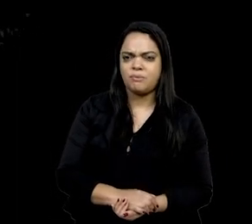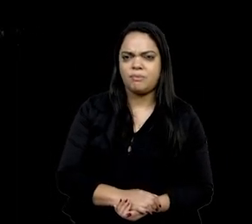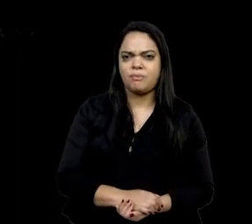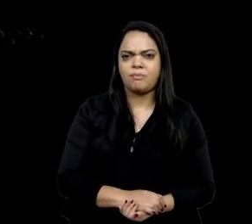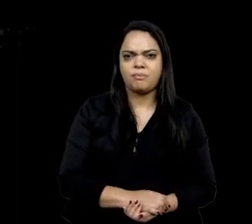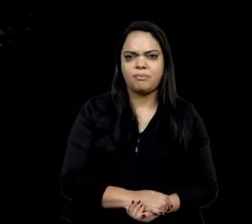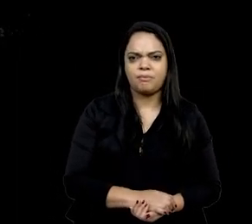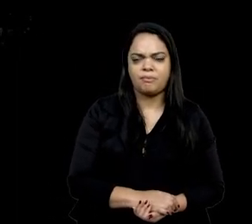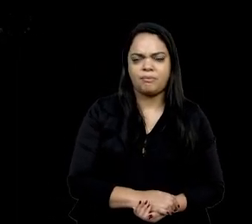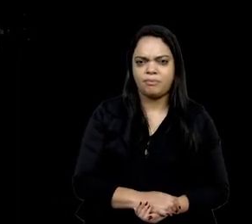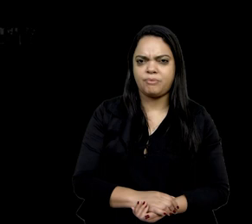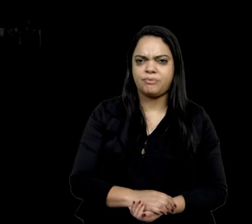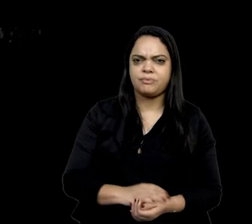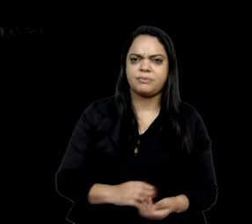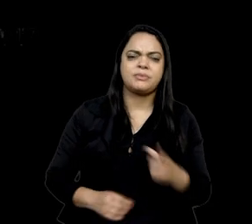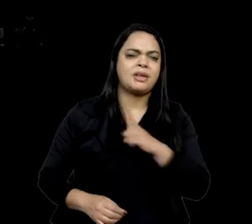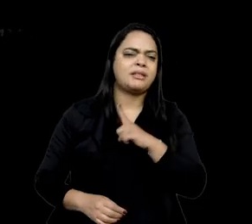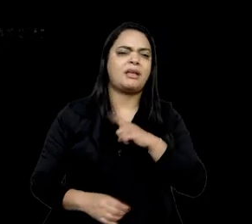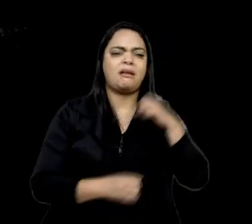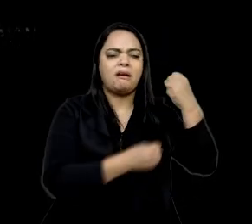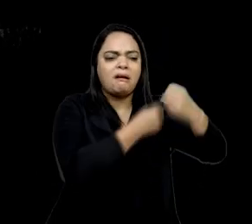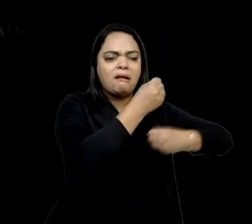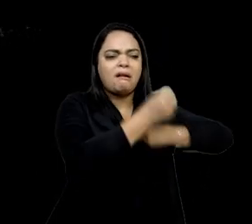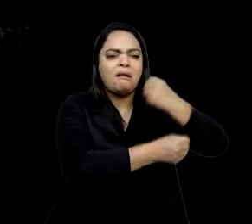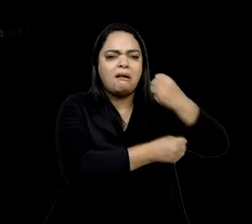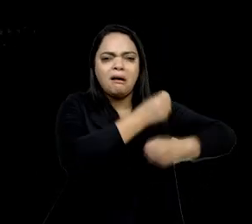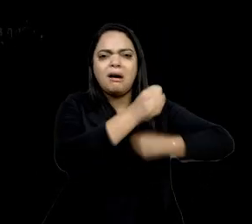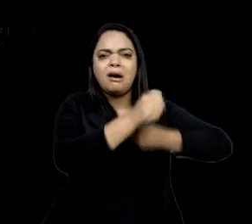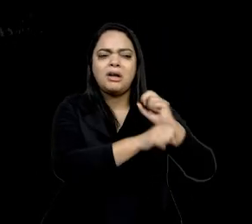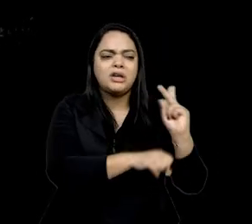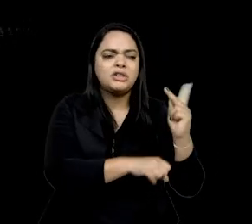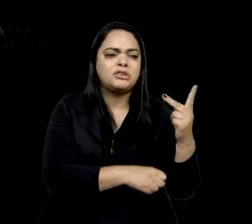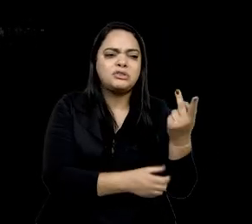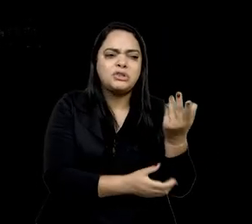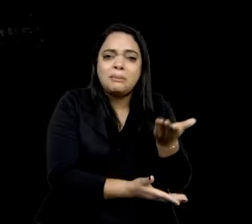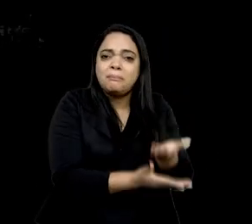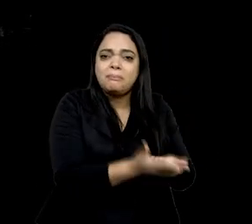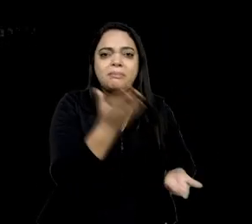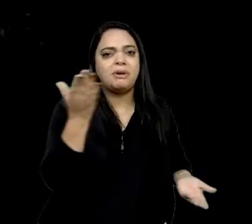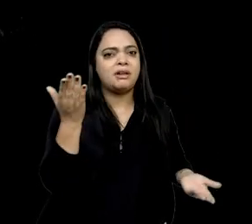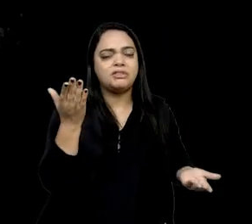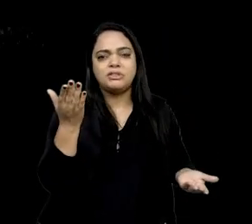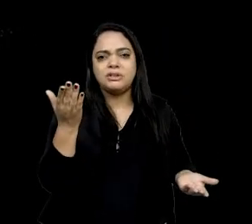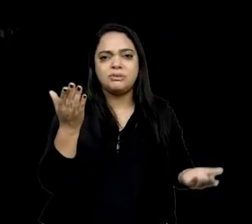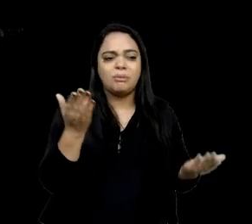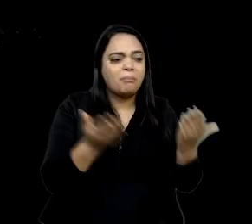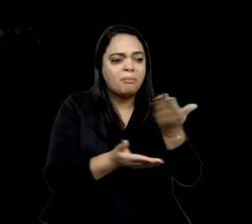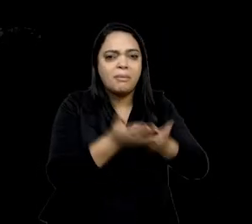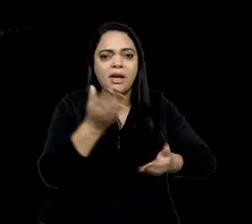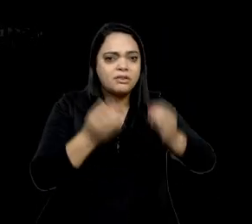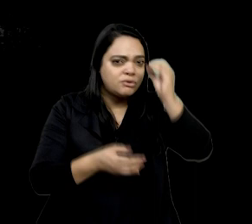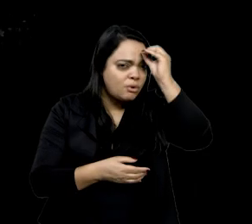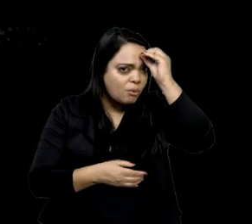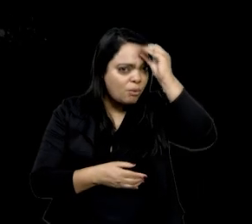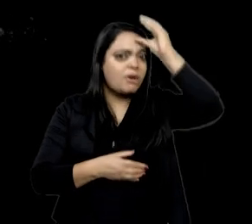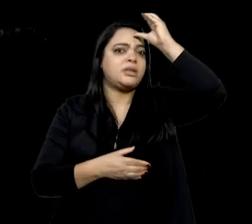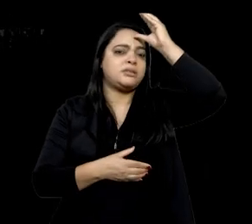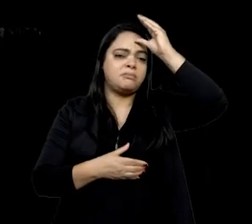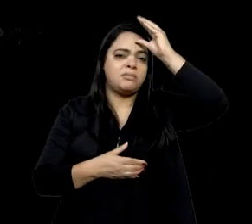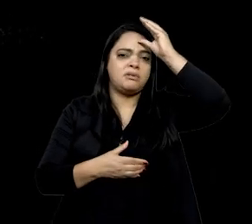inteiras são perdidas, né? Se a gente for parar com o nosso tipo de registro de conhecimento. E é importante